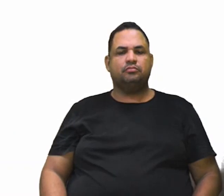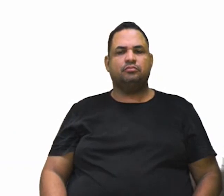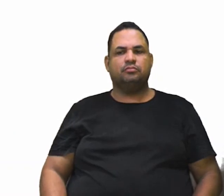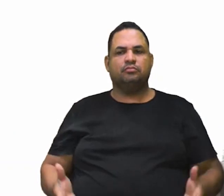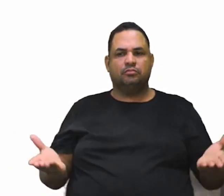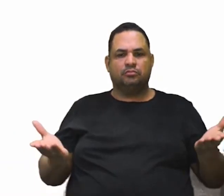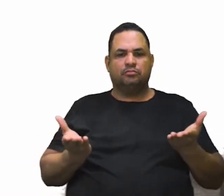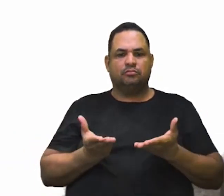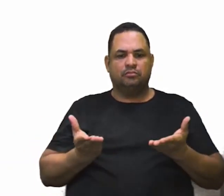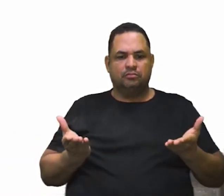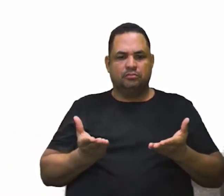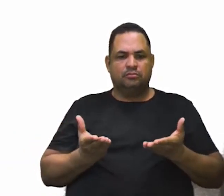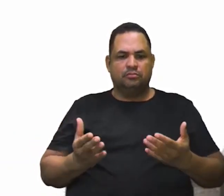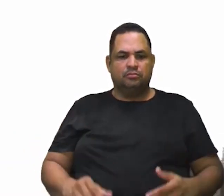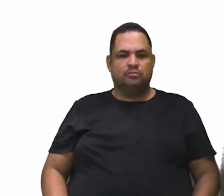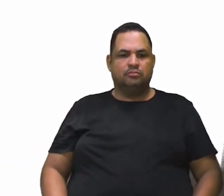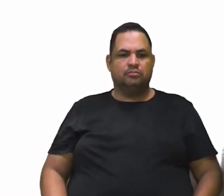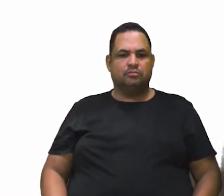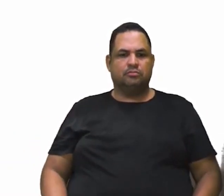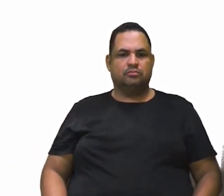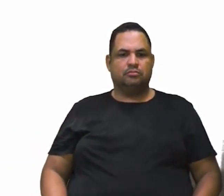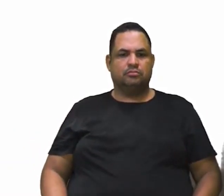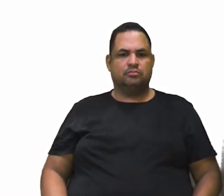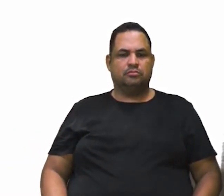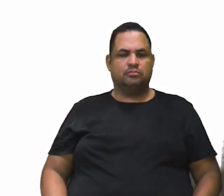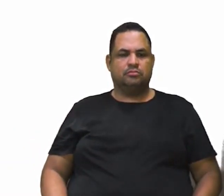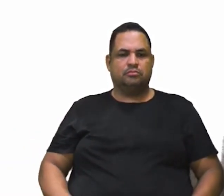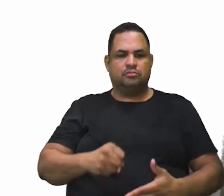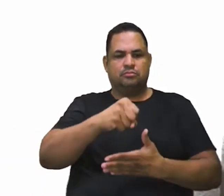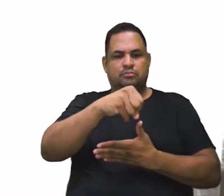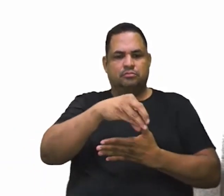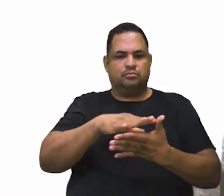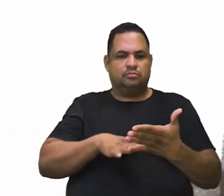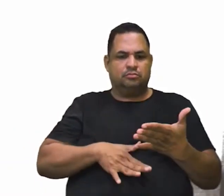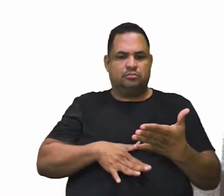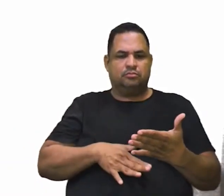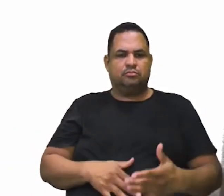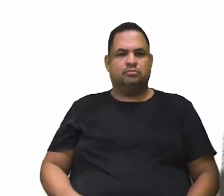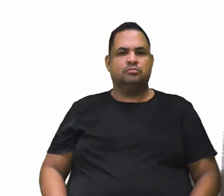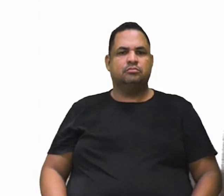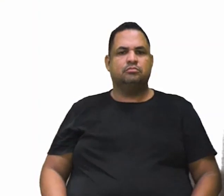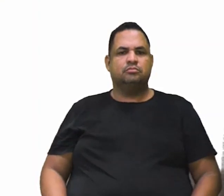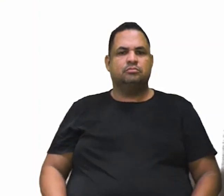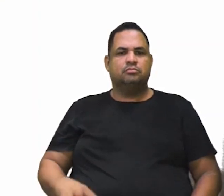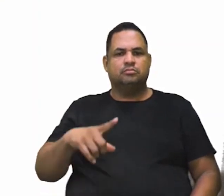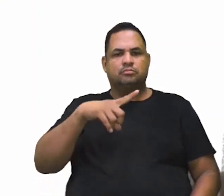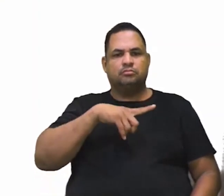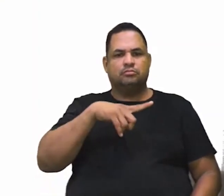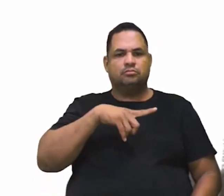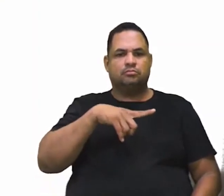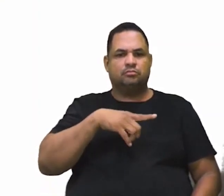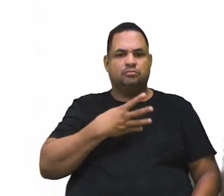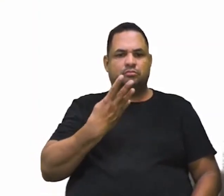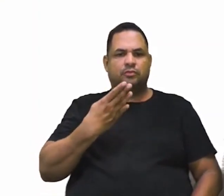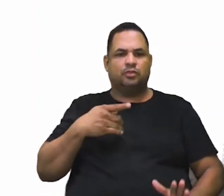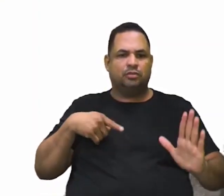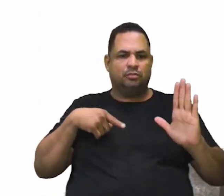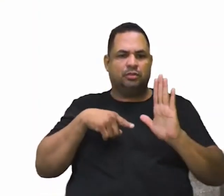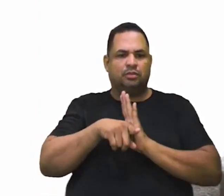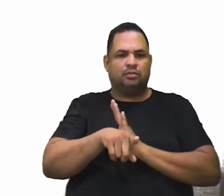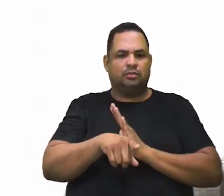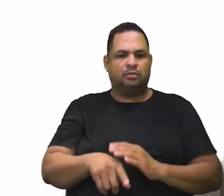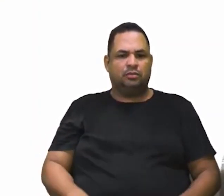Agora, olha lá, atividade para vocês, né? Temos aí quatro perguntinhas